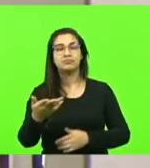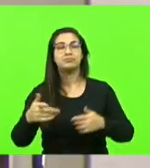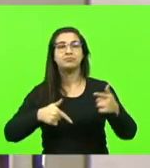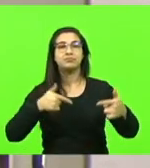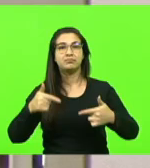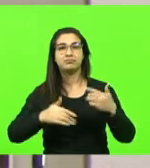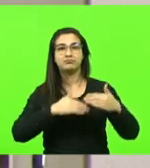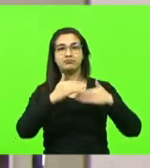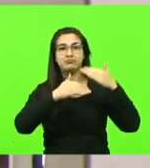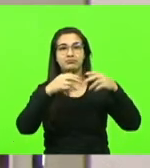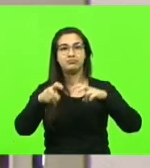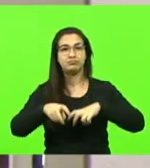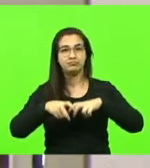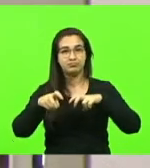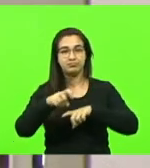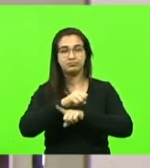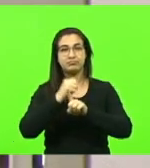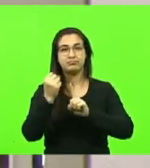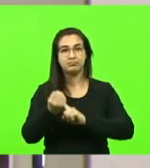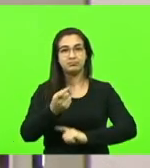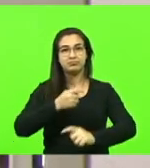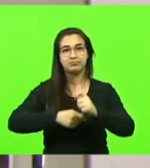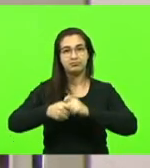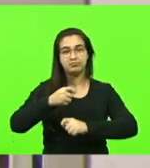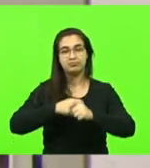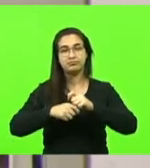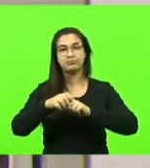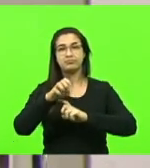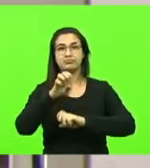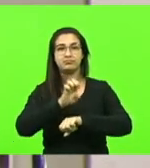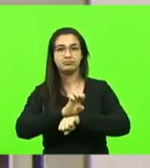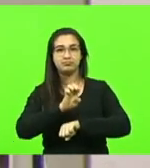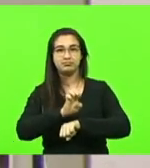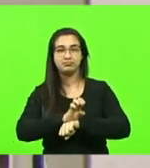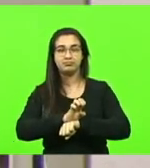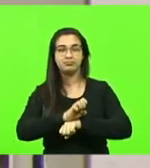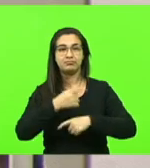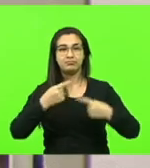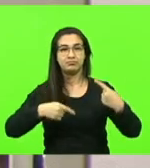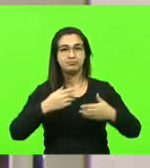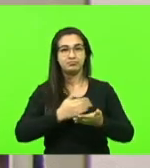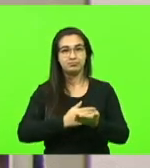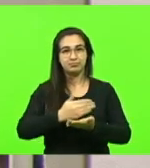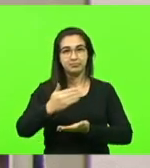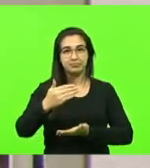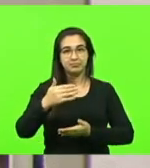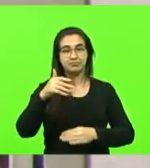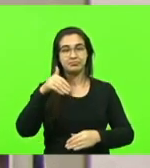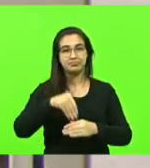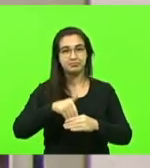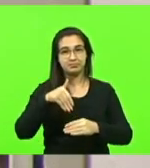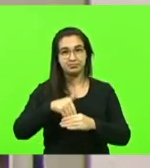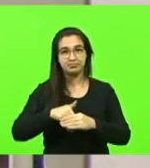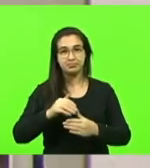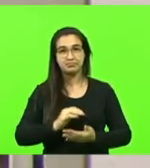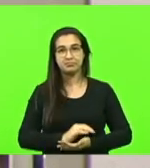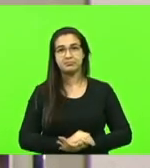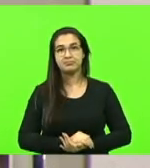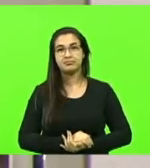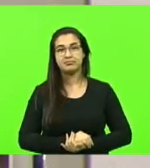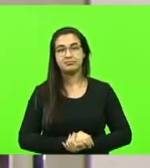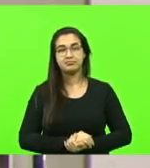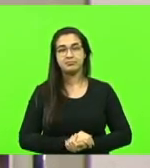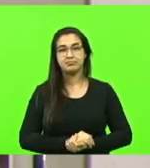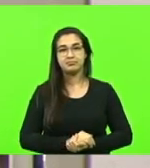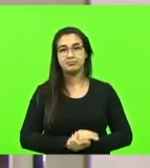desenvolvimento rural, social e econômico do Estado. Em discussão. Não havendo quem queira discutir, em votação. Deputados que aprovam, permaneça